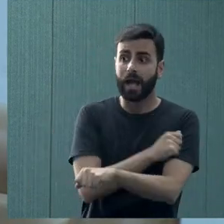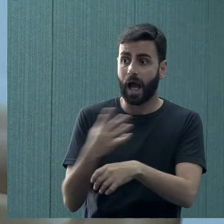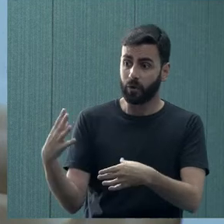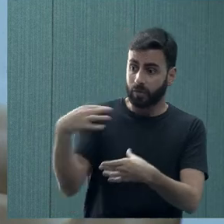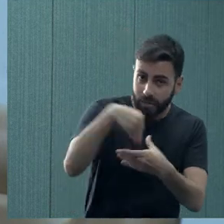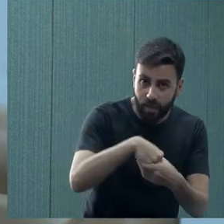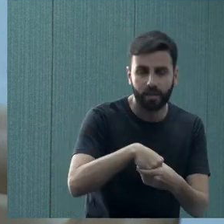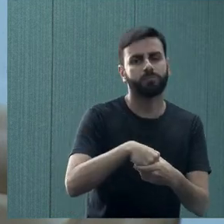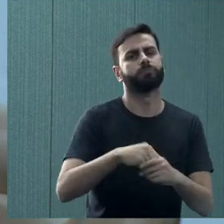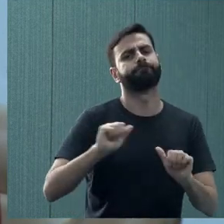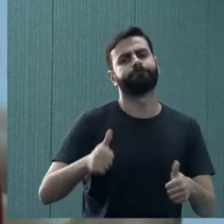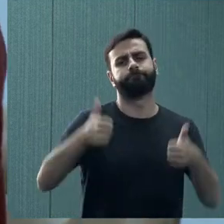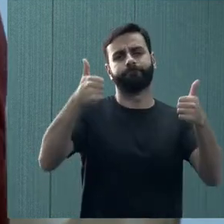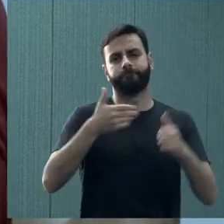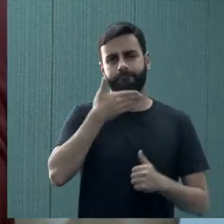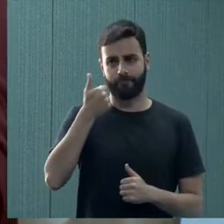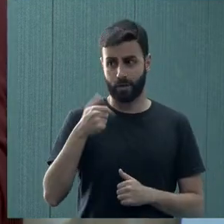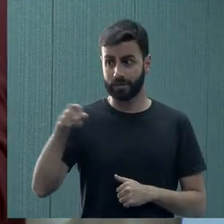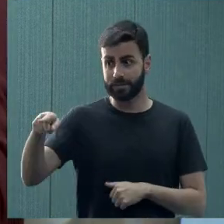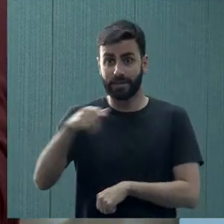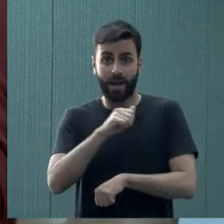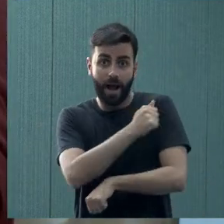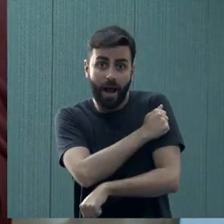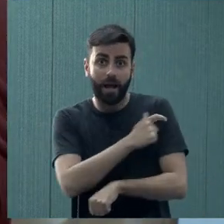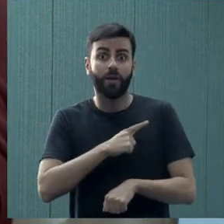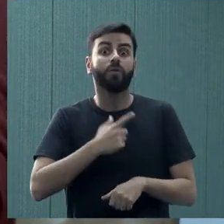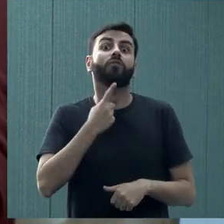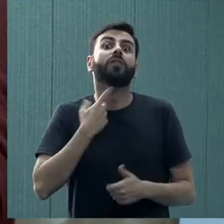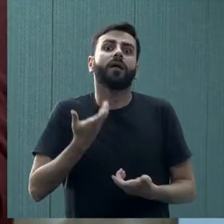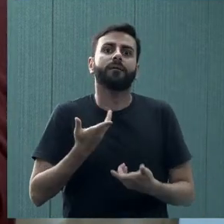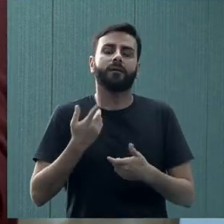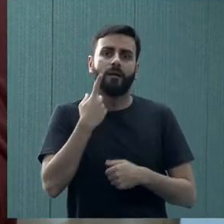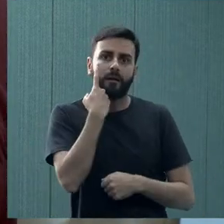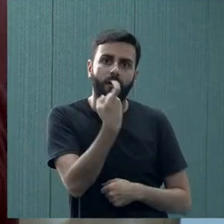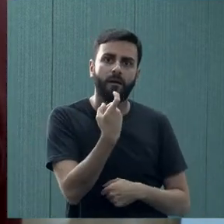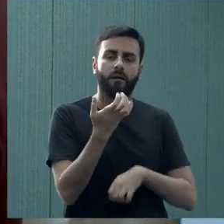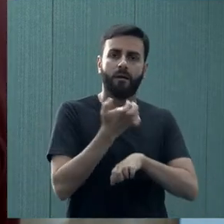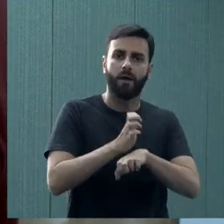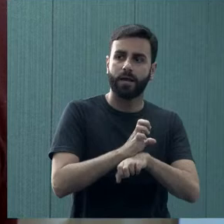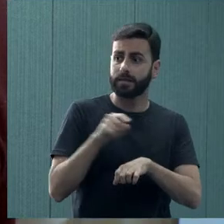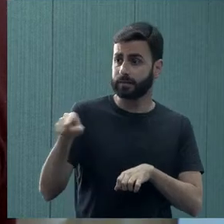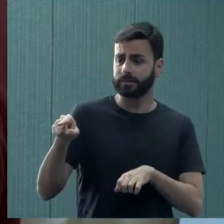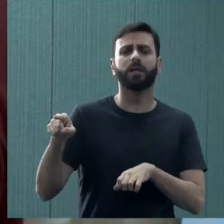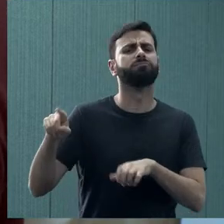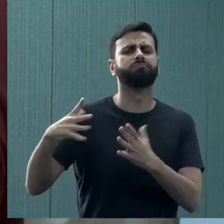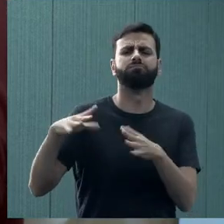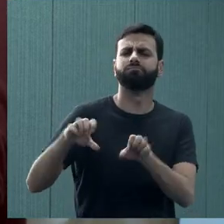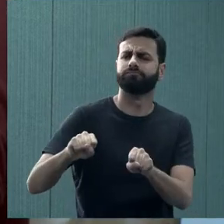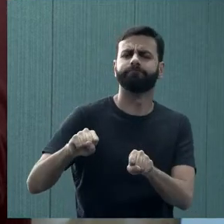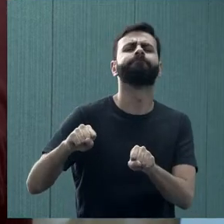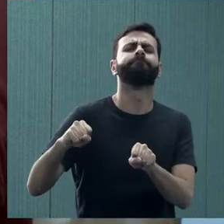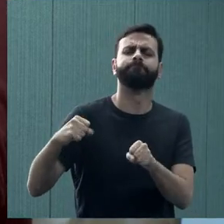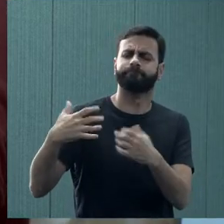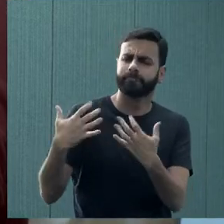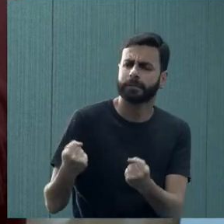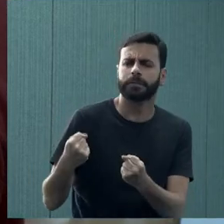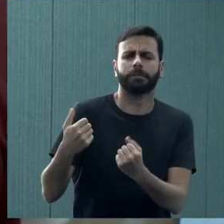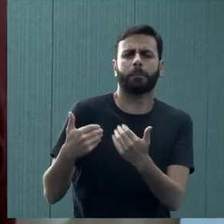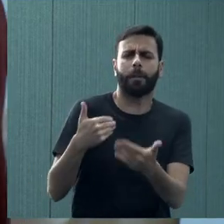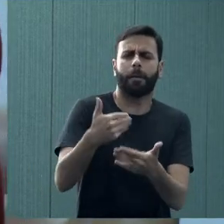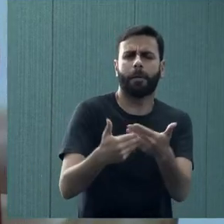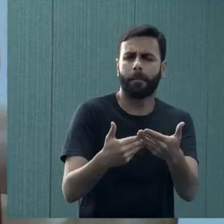certo. Se tiver alguém que possa guiar as ações, porque os estudantes são engajados, mobilizados,